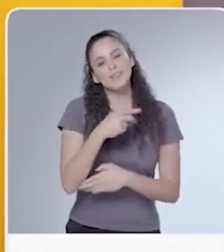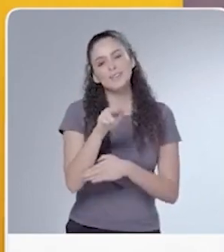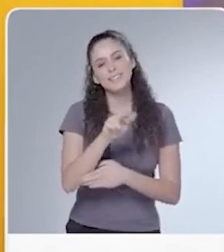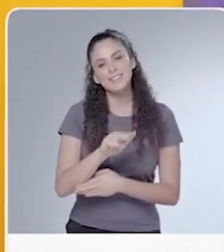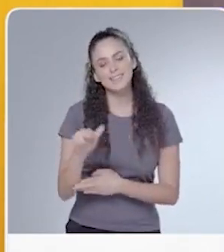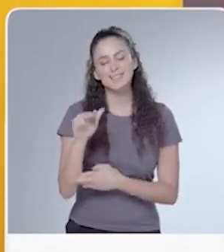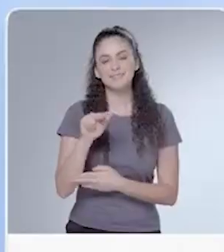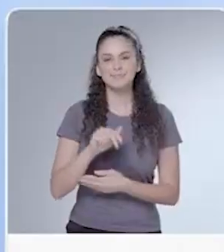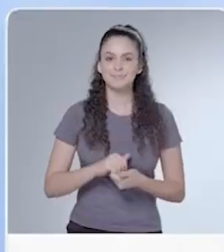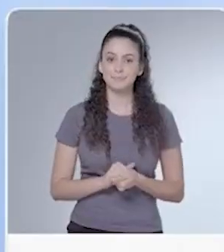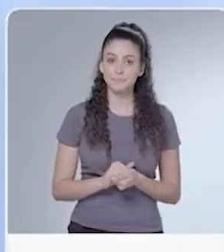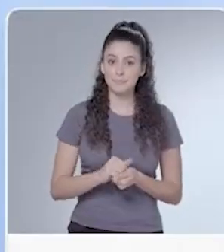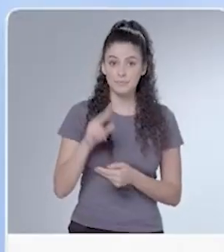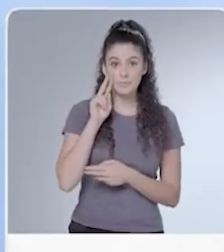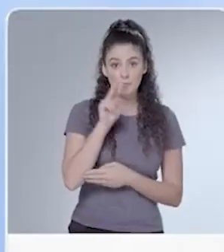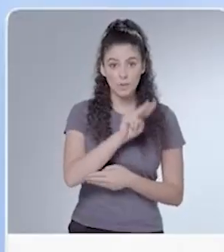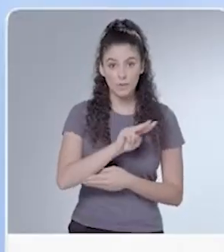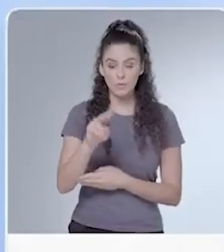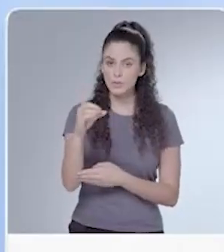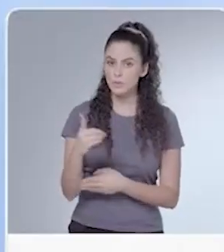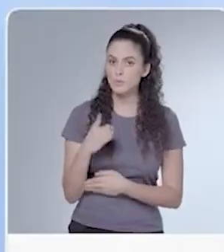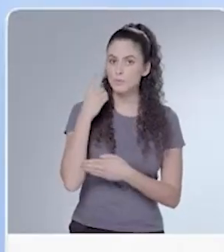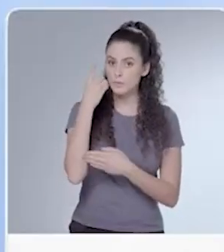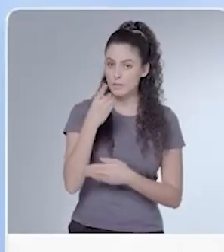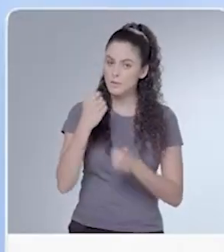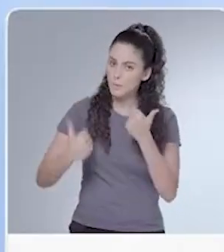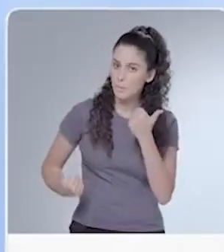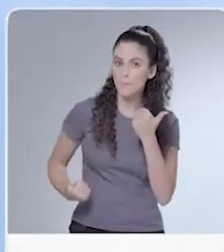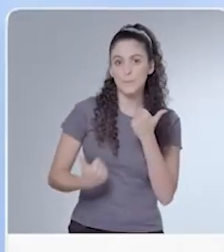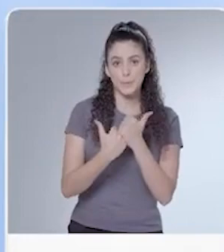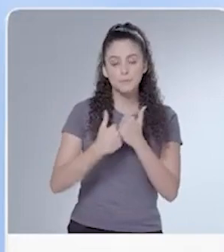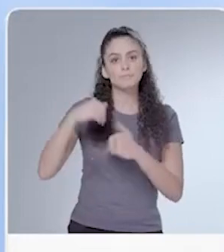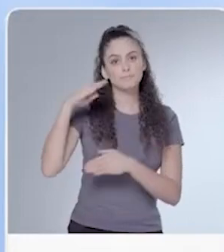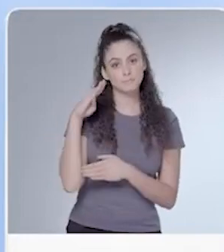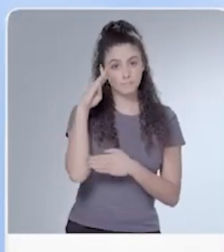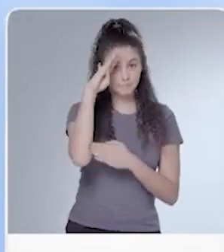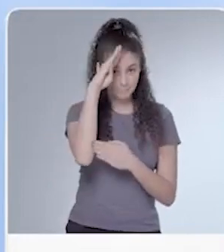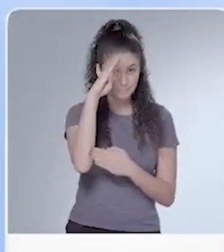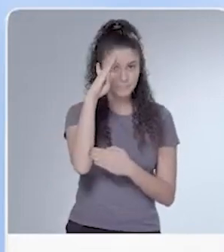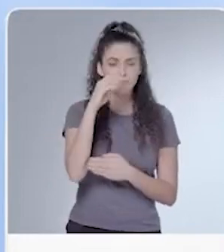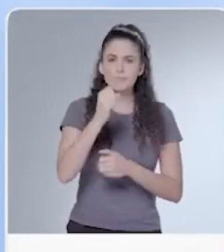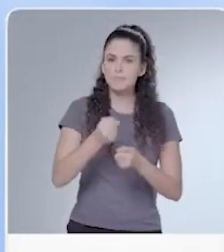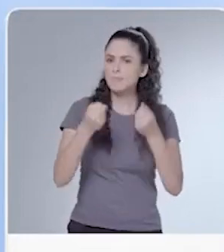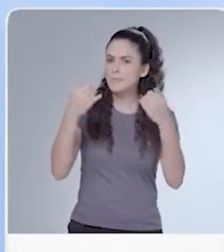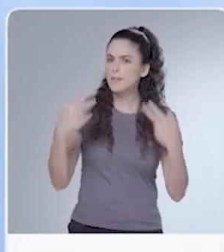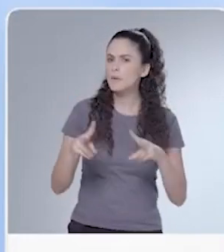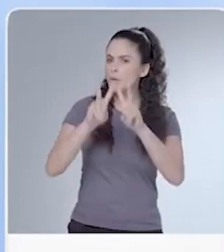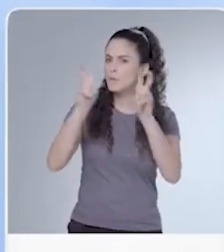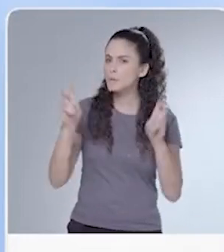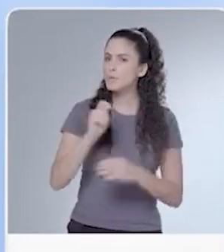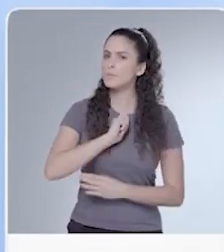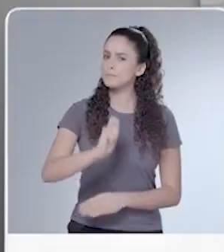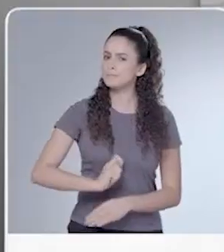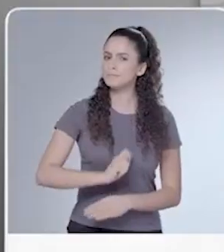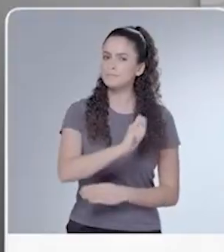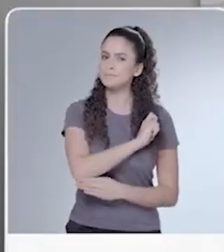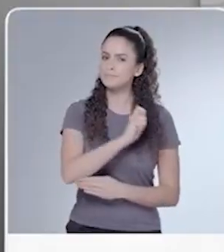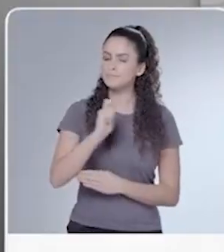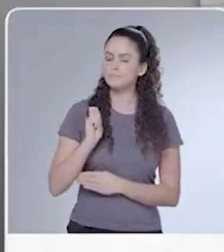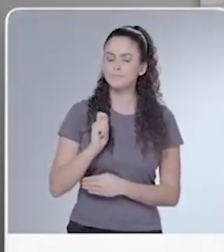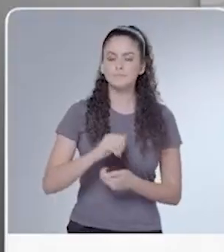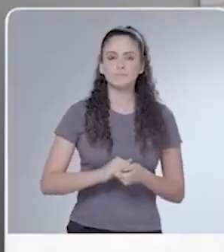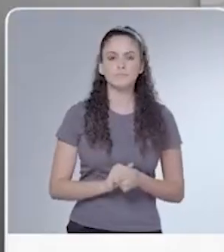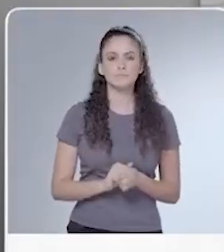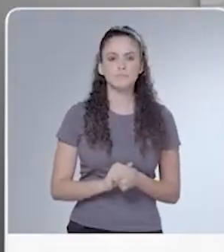Queridos irmãos. Agora veja o que um deputado, apoiador de Bolsonaro, disse sobre Dom Orlando. O